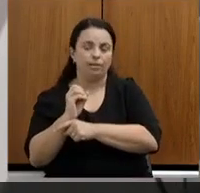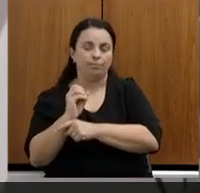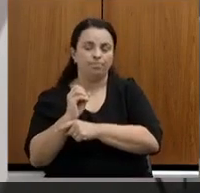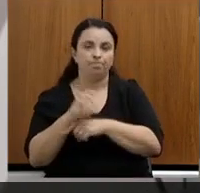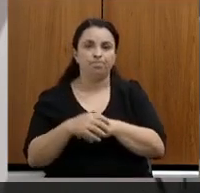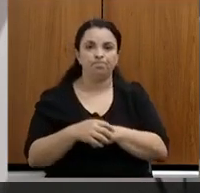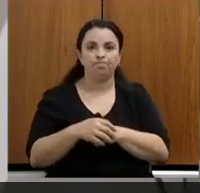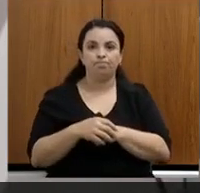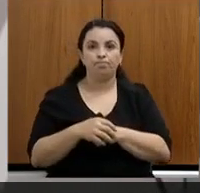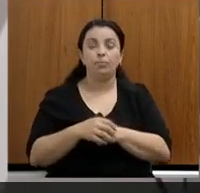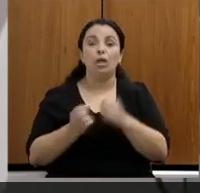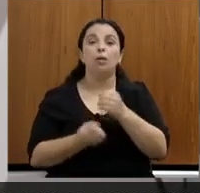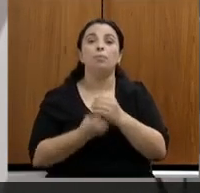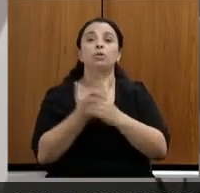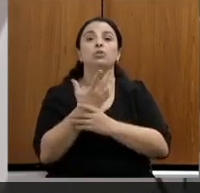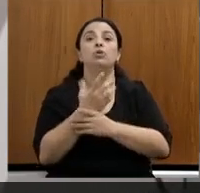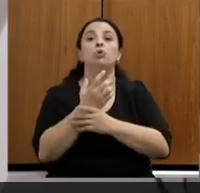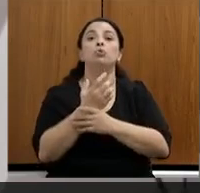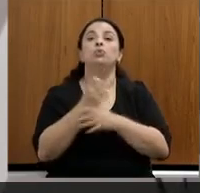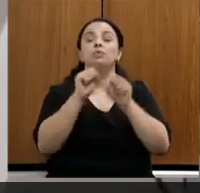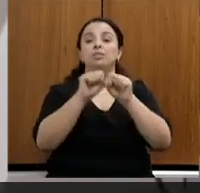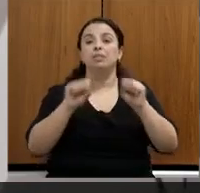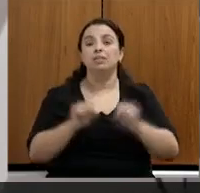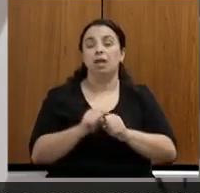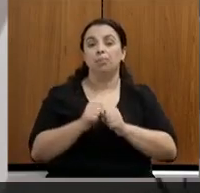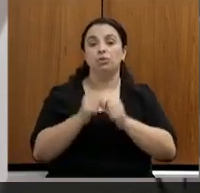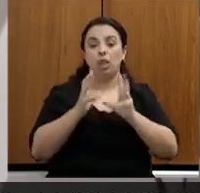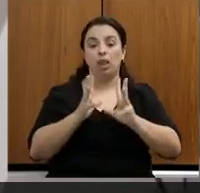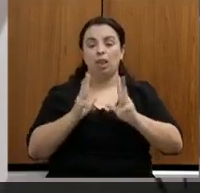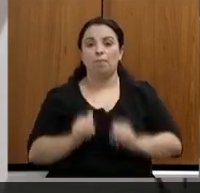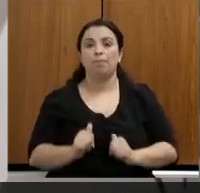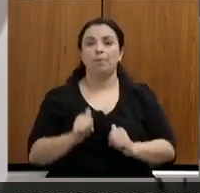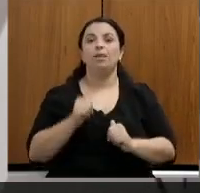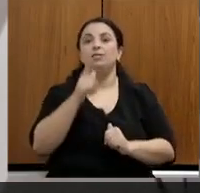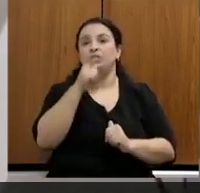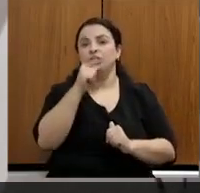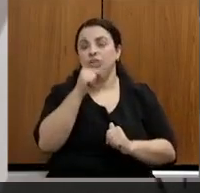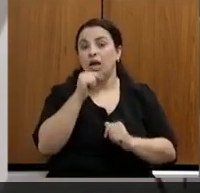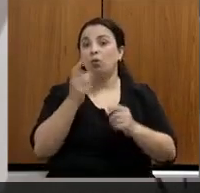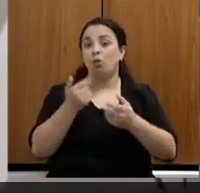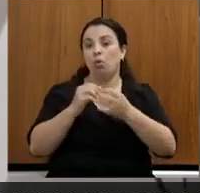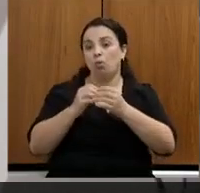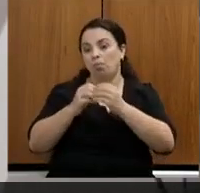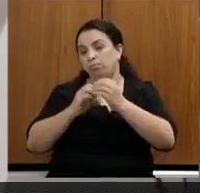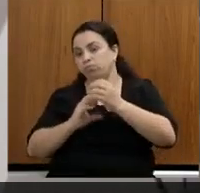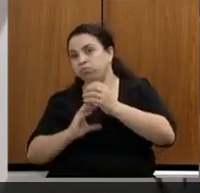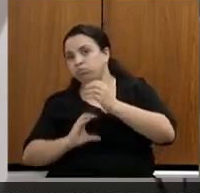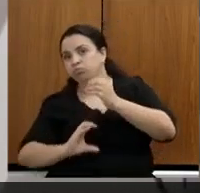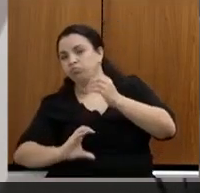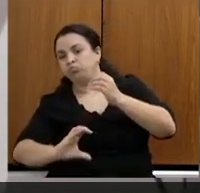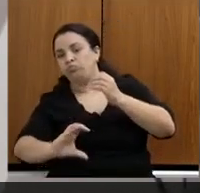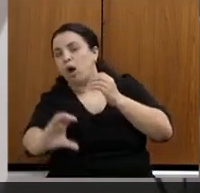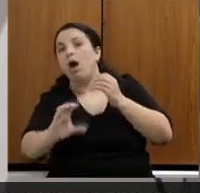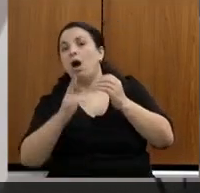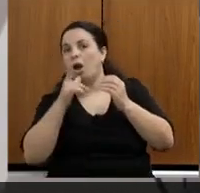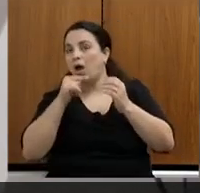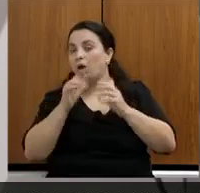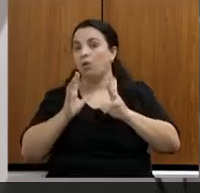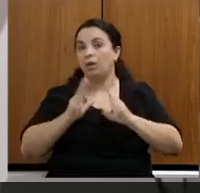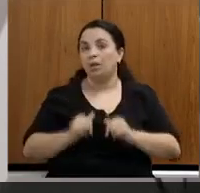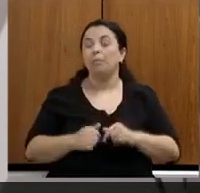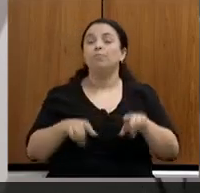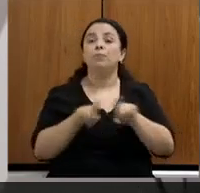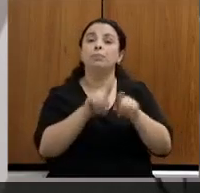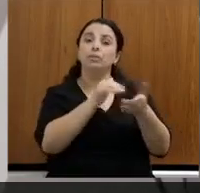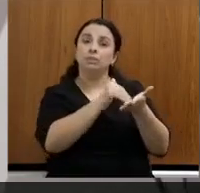Implantação de sistemas de tratamento de água em comunidades rurais com poços tubulares. A Secretaria também, a partir da assunção das